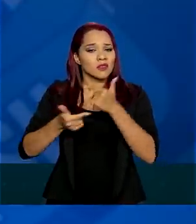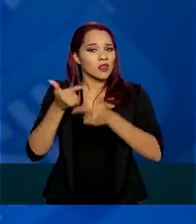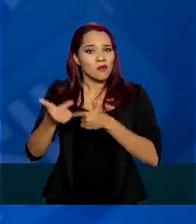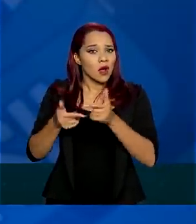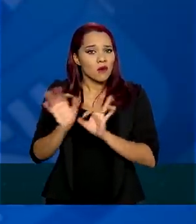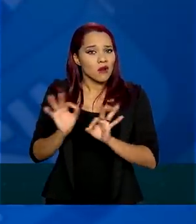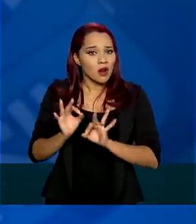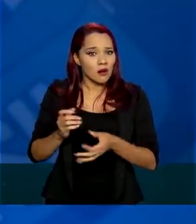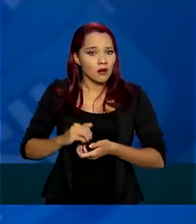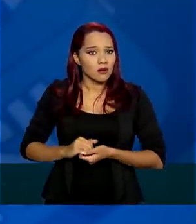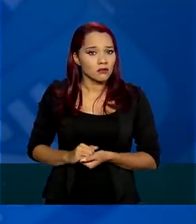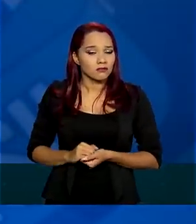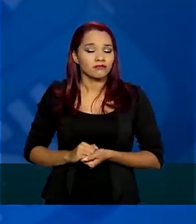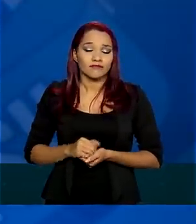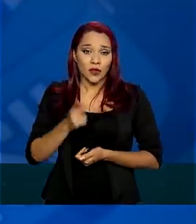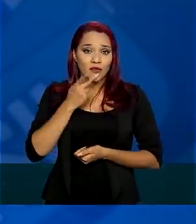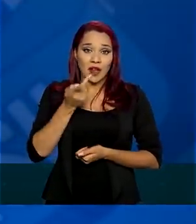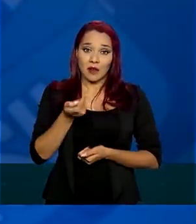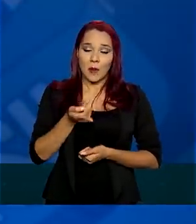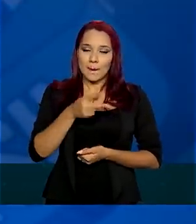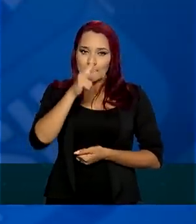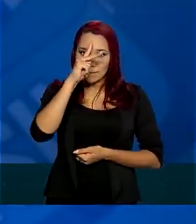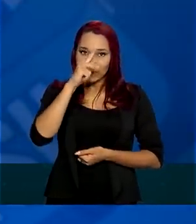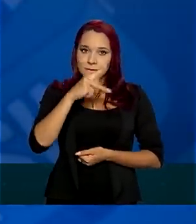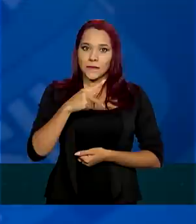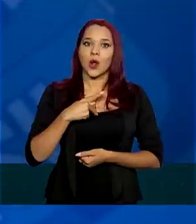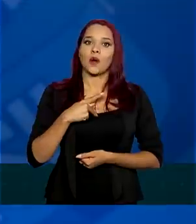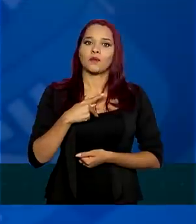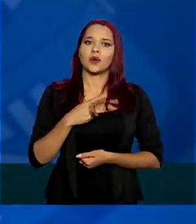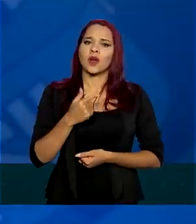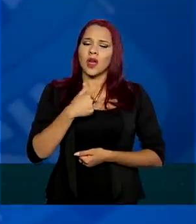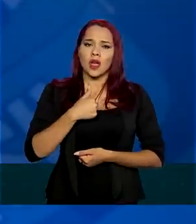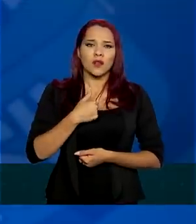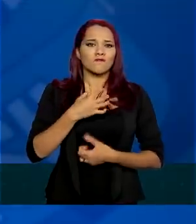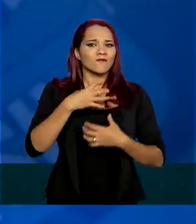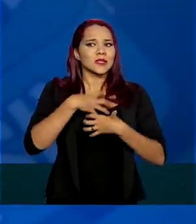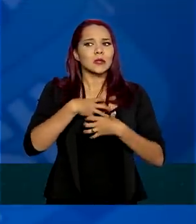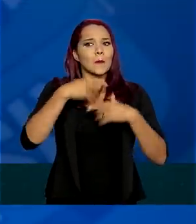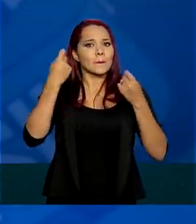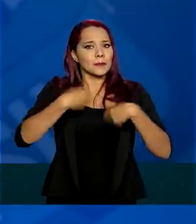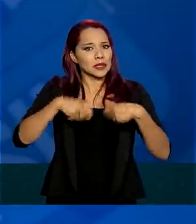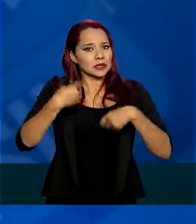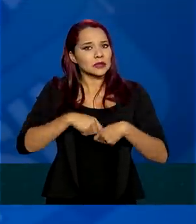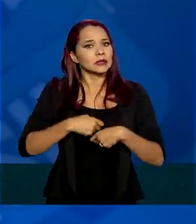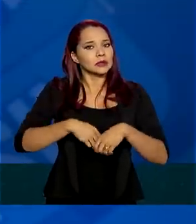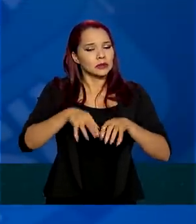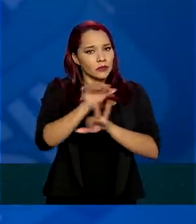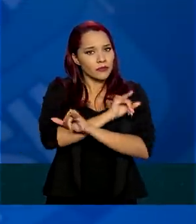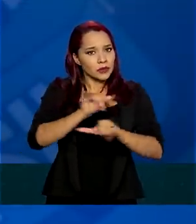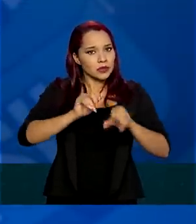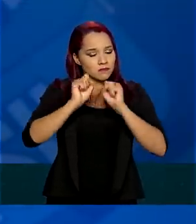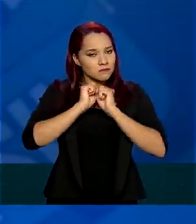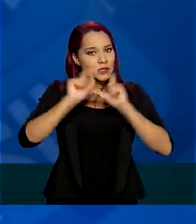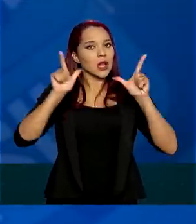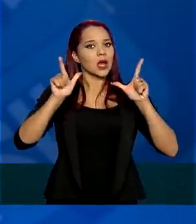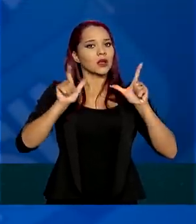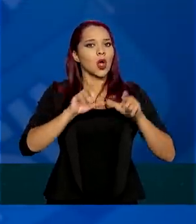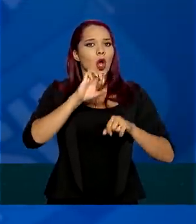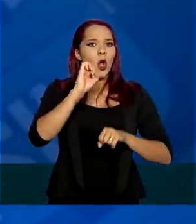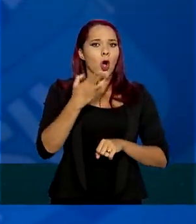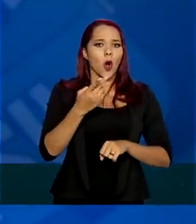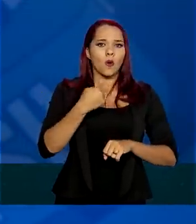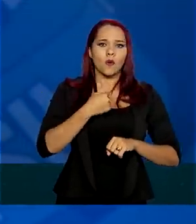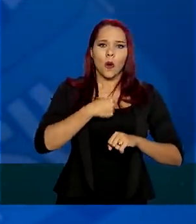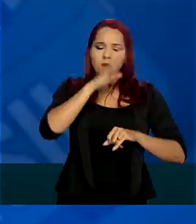Faço isso em caráter pessoal, me sinto no dever de fazer esse alerta, quer como parlamentar